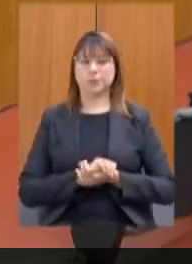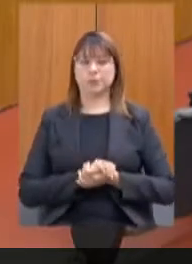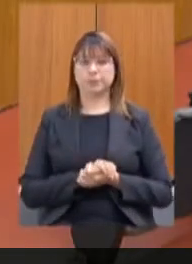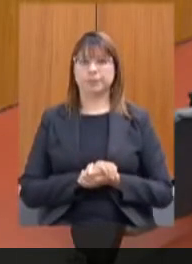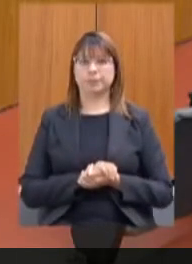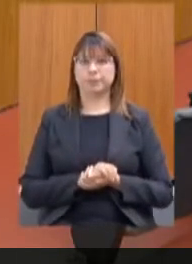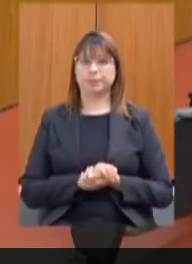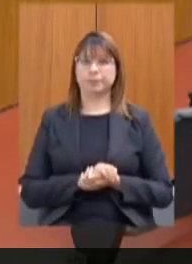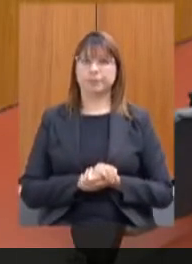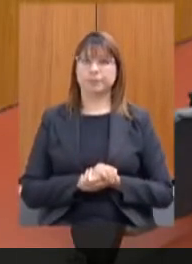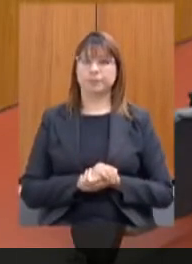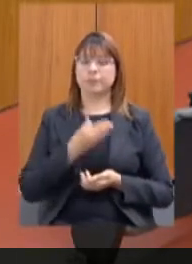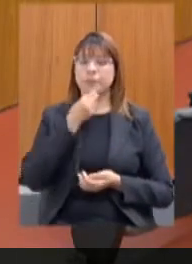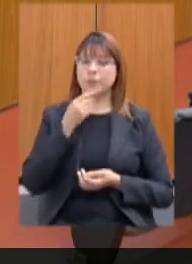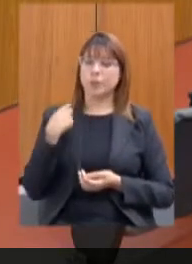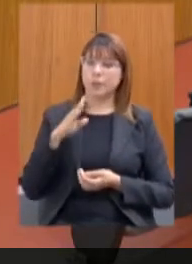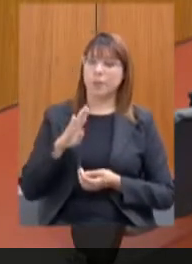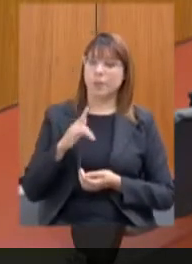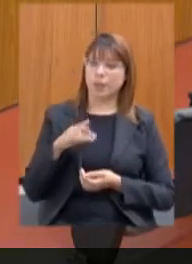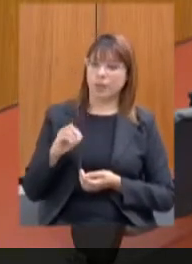Deputado Betão, dois minutos.